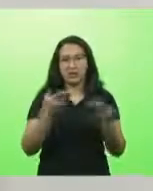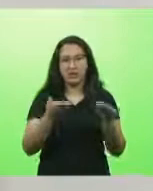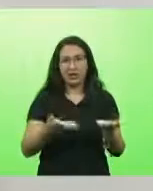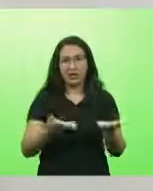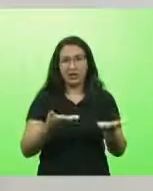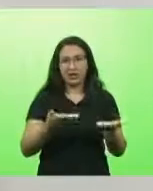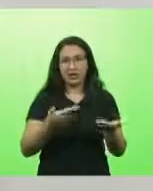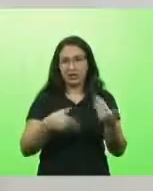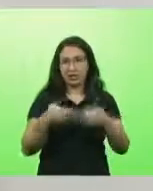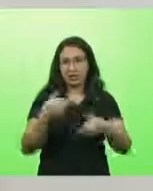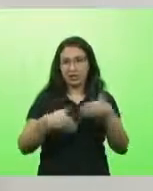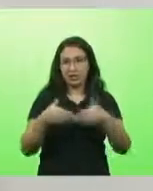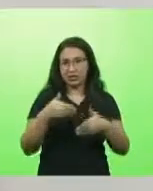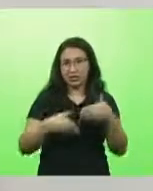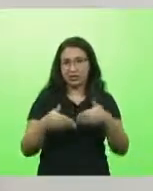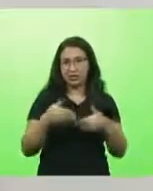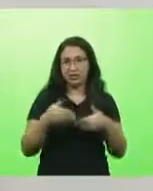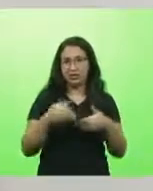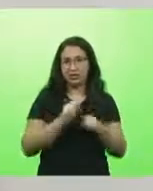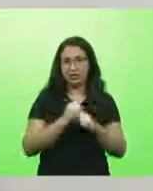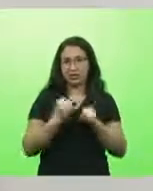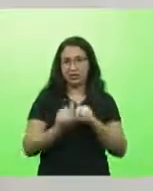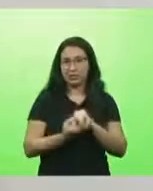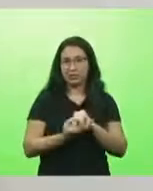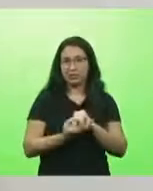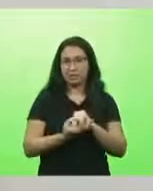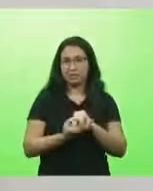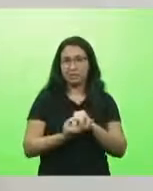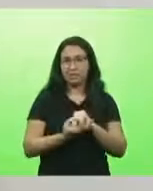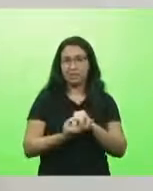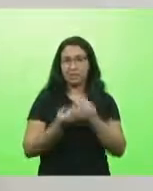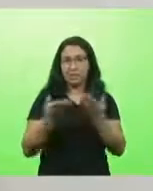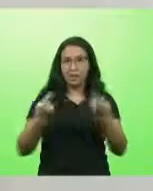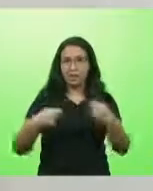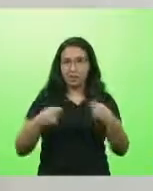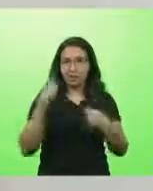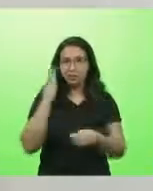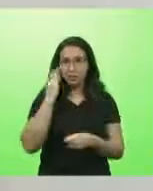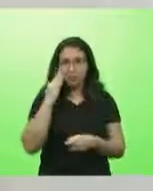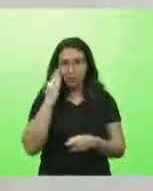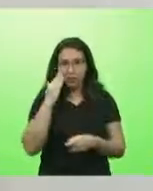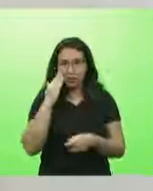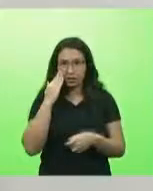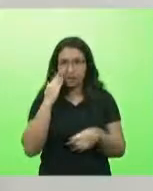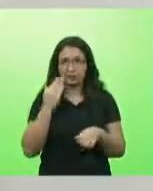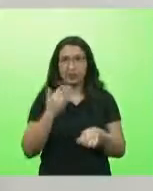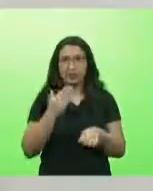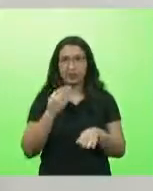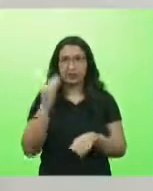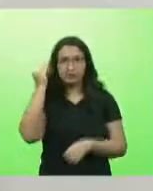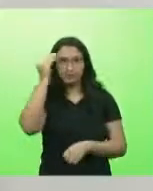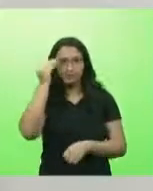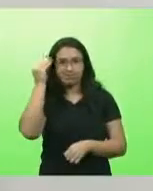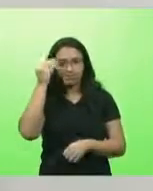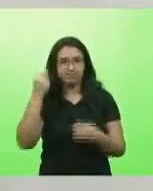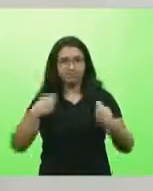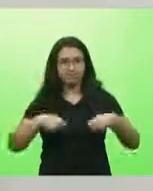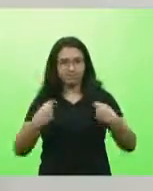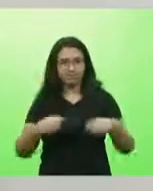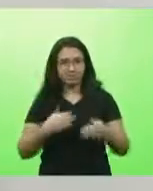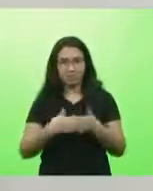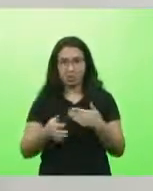de terapia intensiva. Precisa ter treinamento, a pessoa tem que saber o que está fazendo. Não é qualquer profissional que é colocado nessa área.